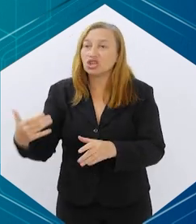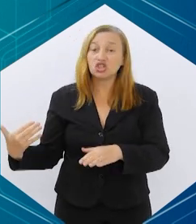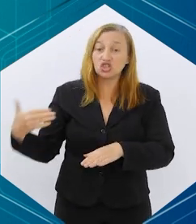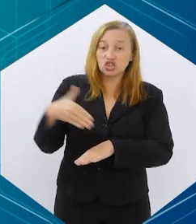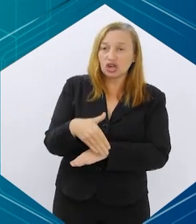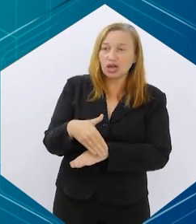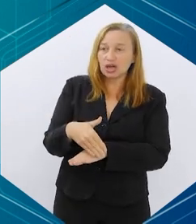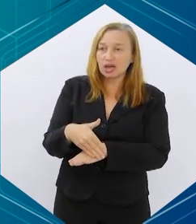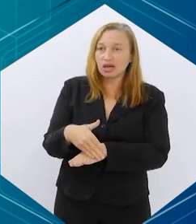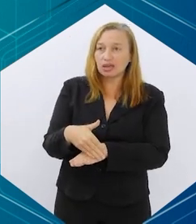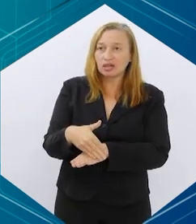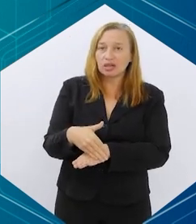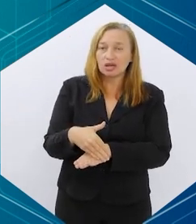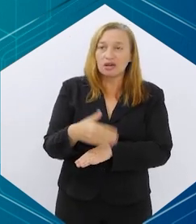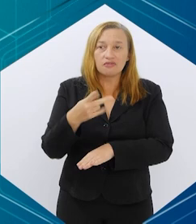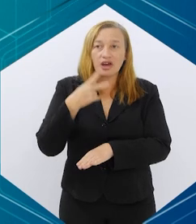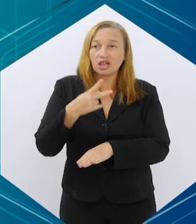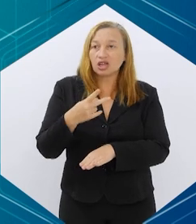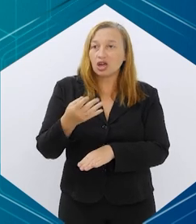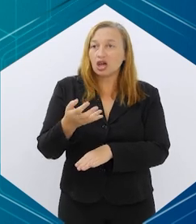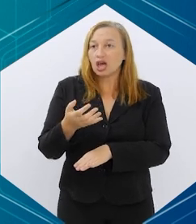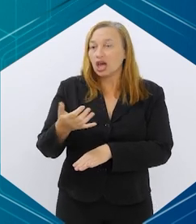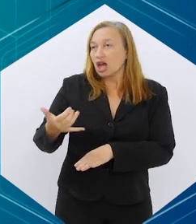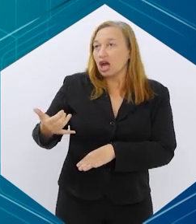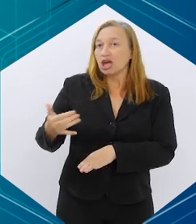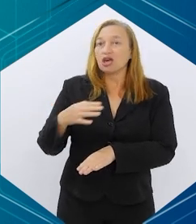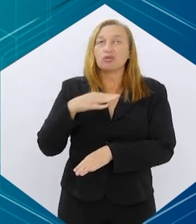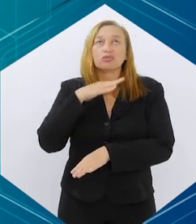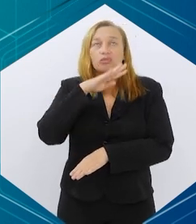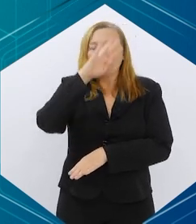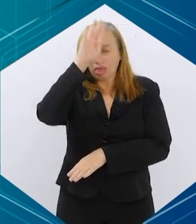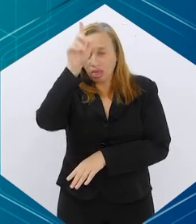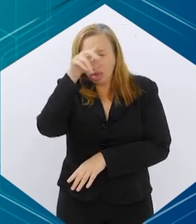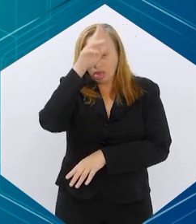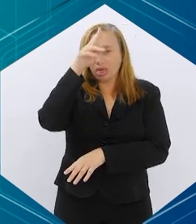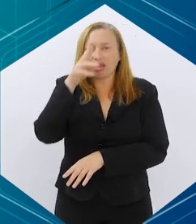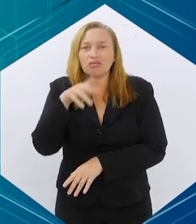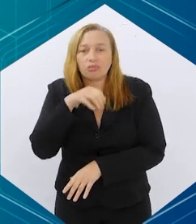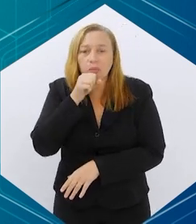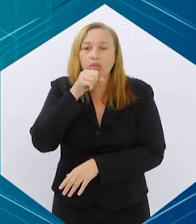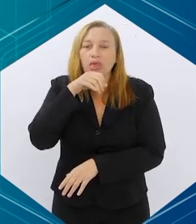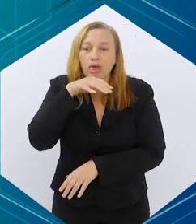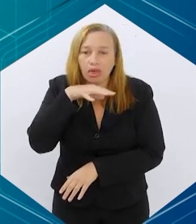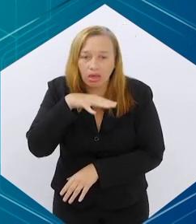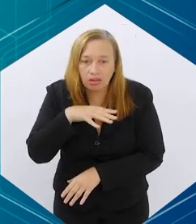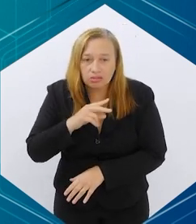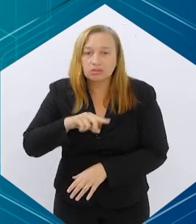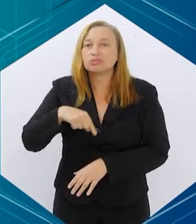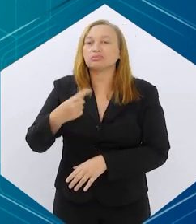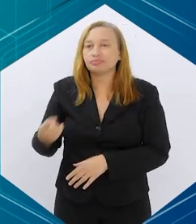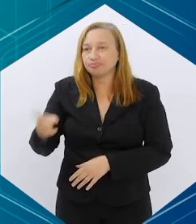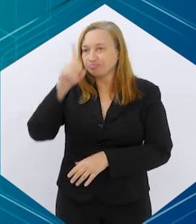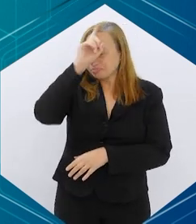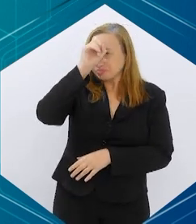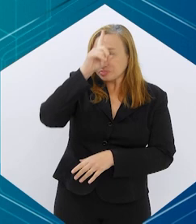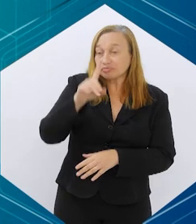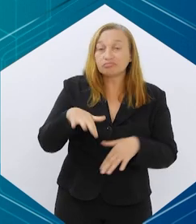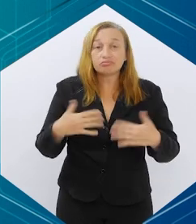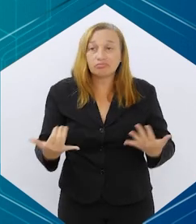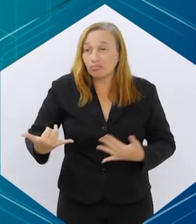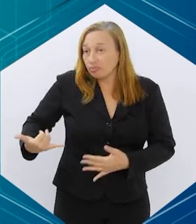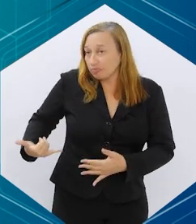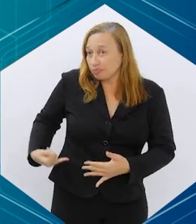para mim fazendo a medicação, ou que passaram mal, que vem uma náusea absurda, que é internado, né, assim, são